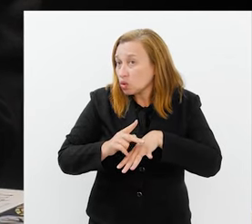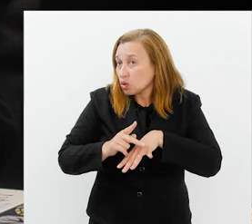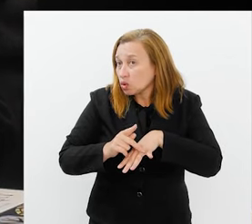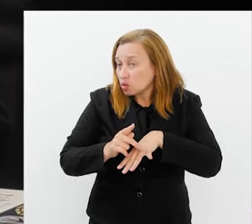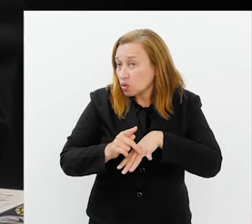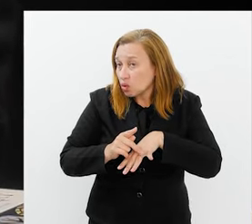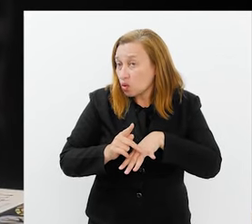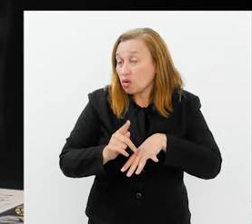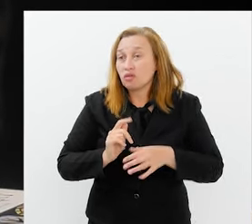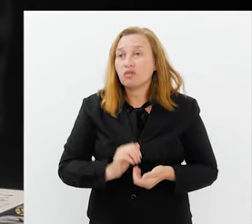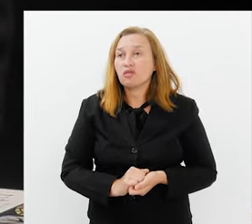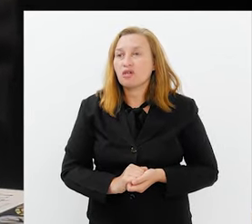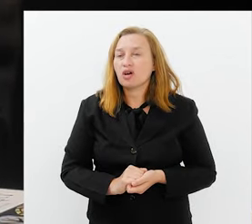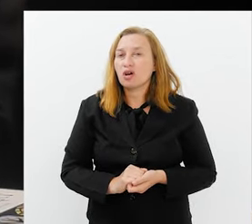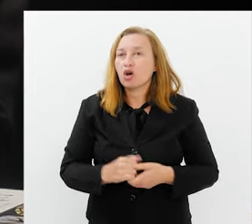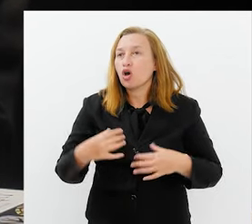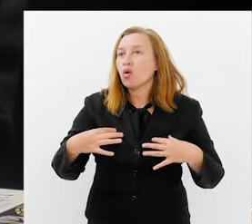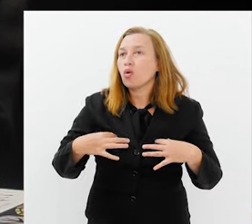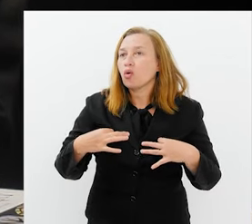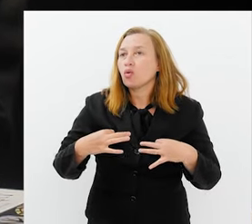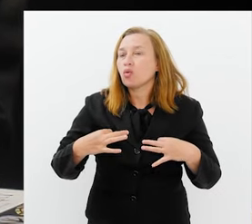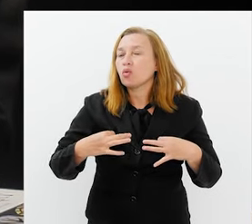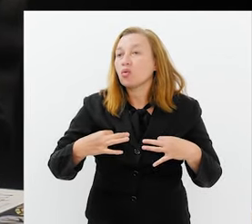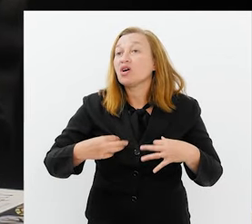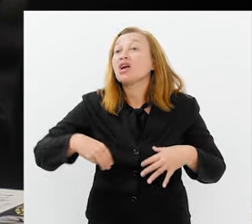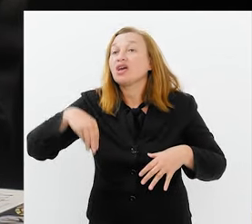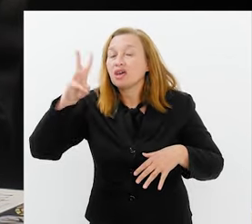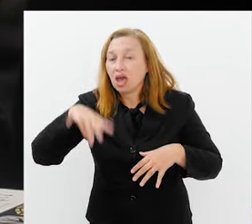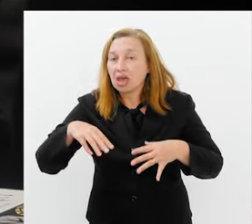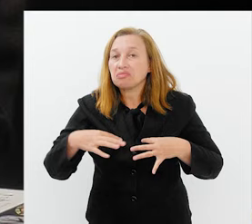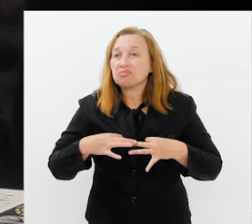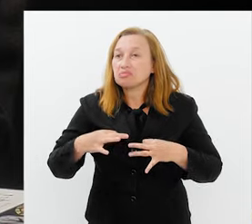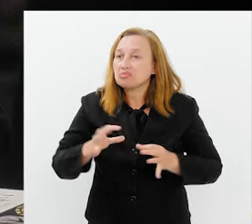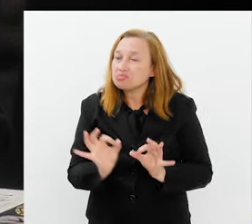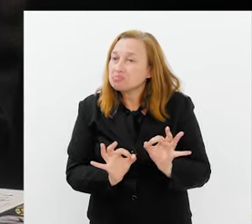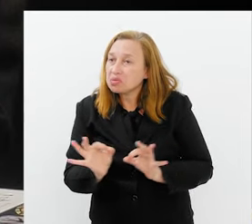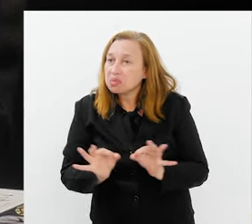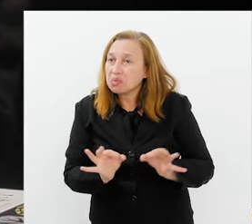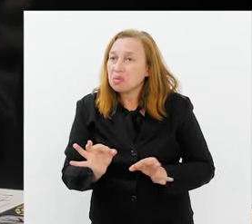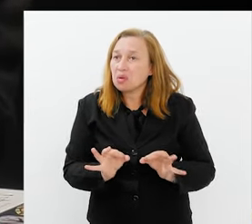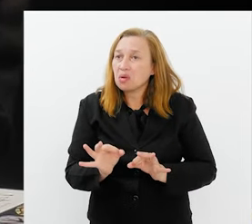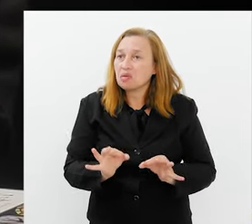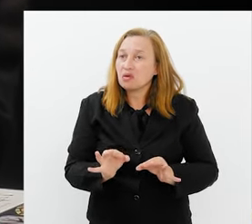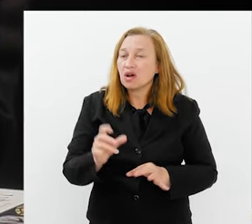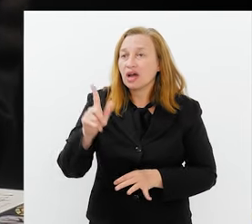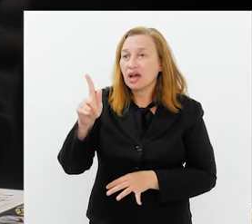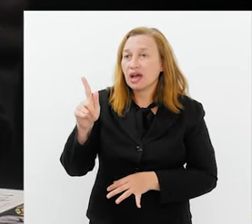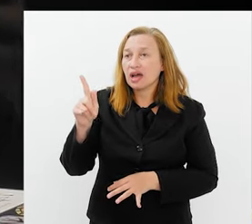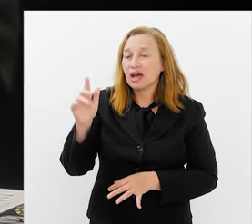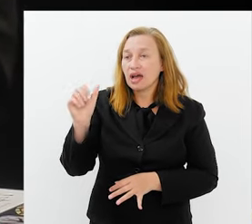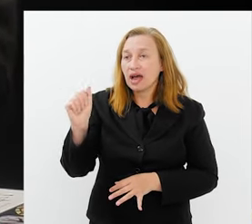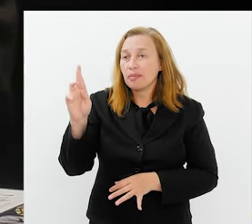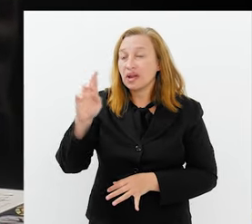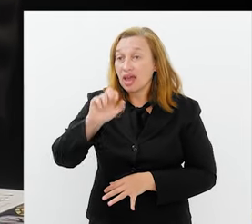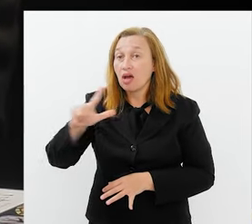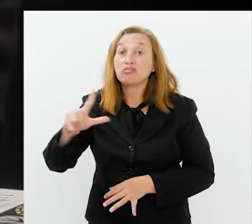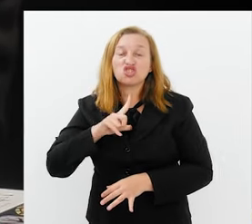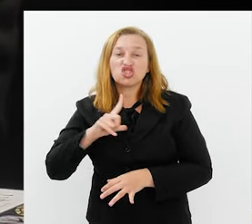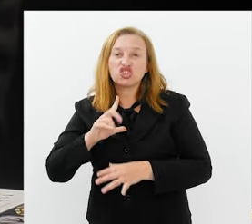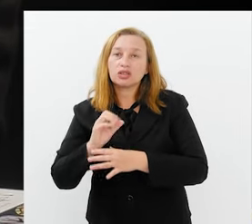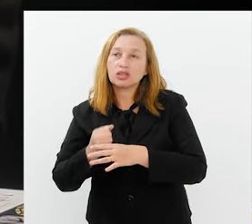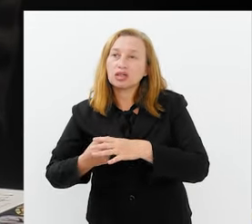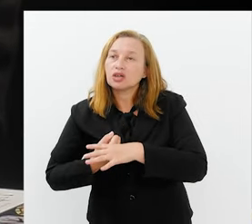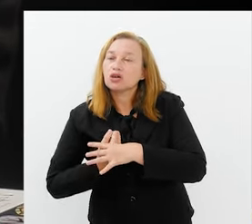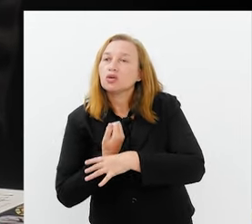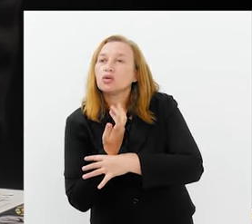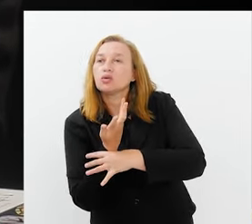figurino era do Gabriel Vilela, para você ter a ideia do nível da comissão de frente. E aí tinha rosas vermelhas na barra.